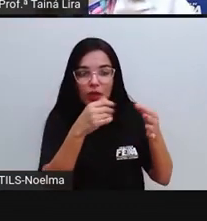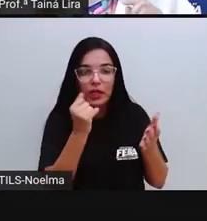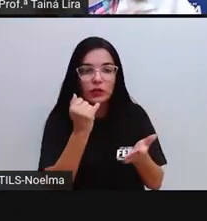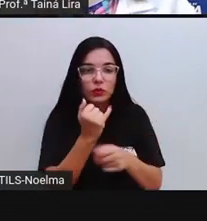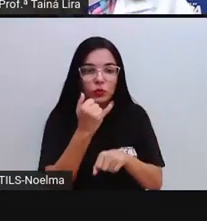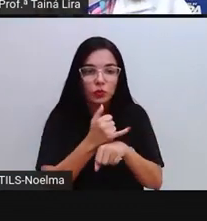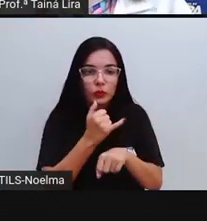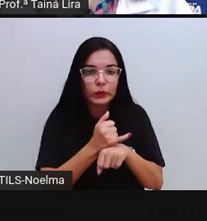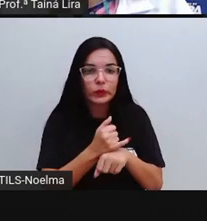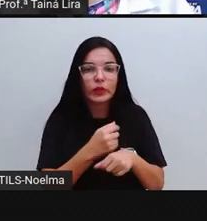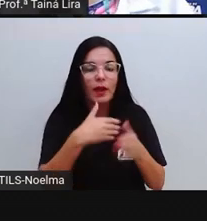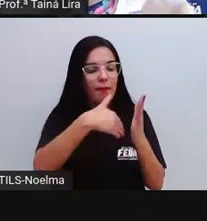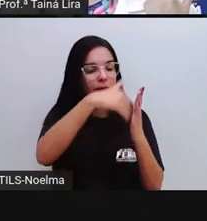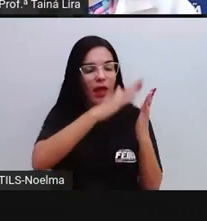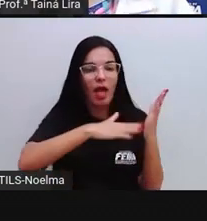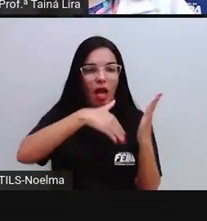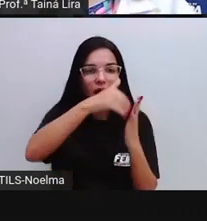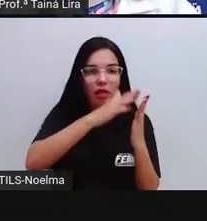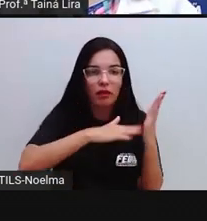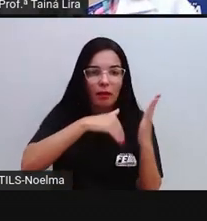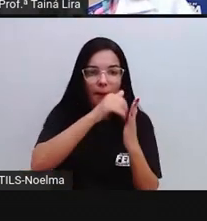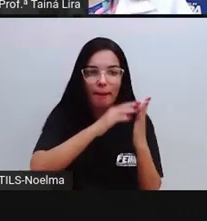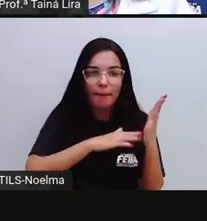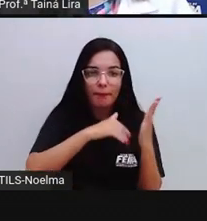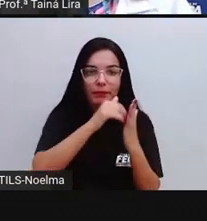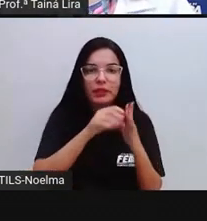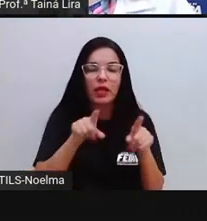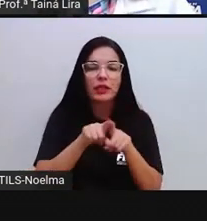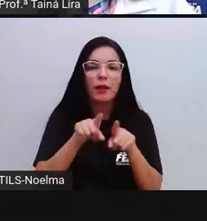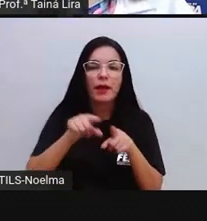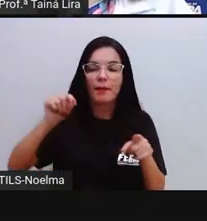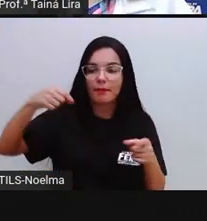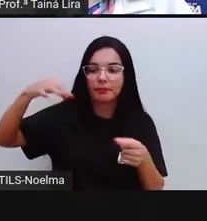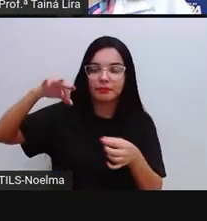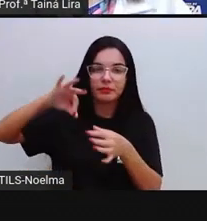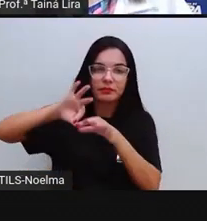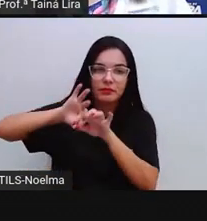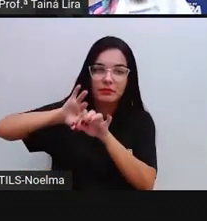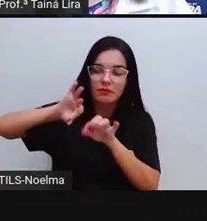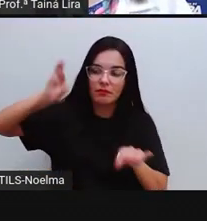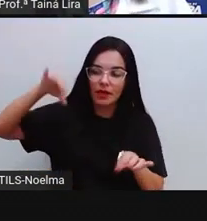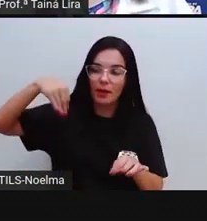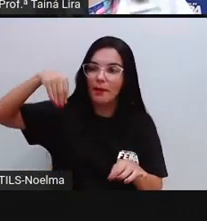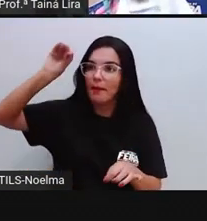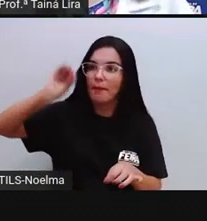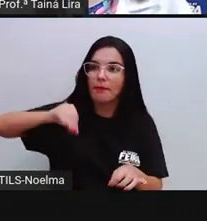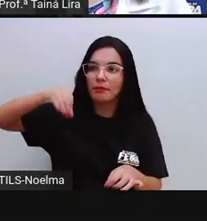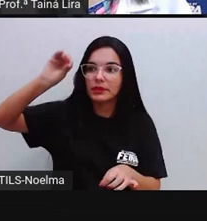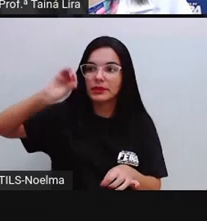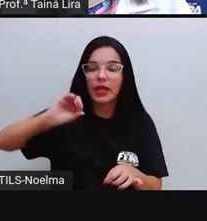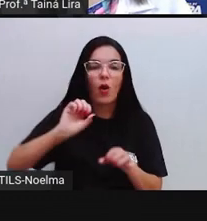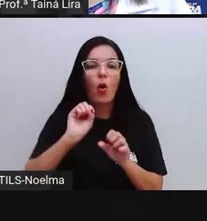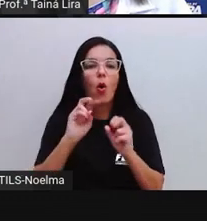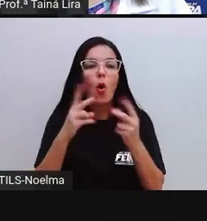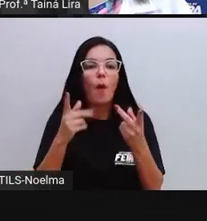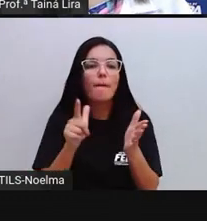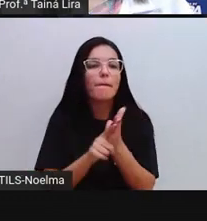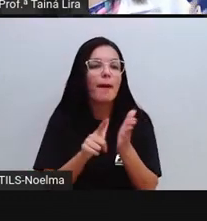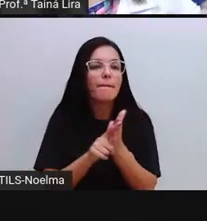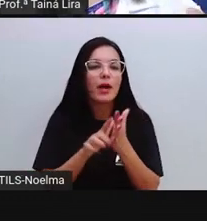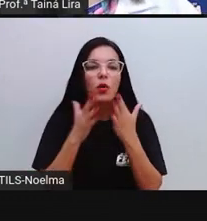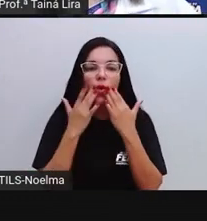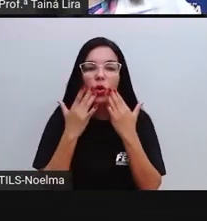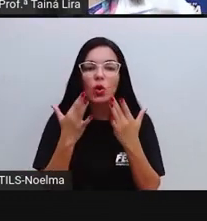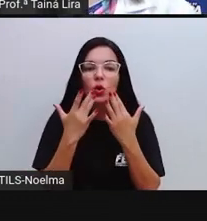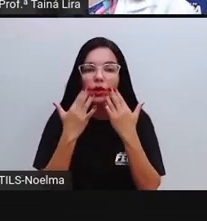Tinta guache e pincel. Se não tiver tinta guache, você pode pegar papel colorido, ou até mesmo aí um